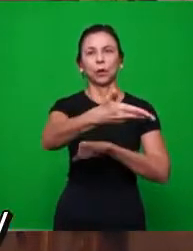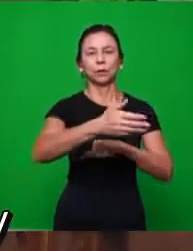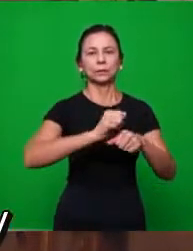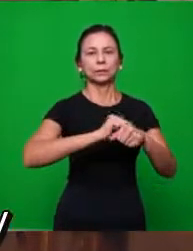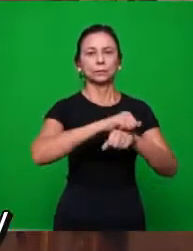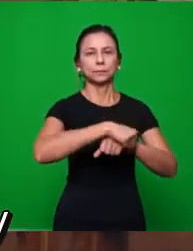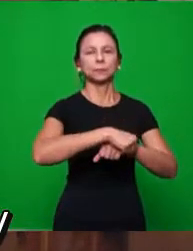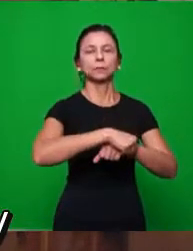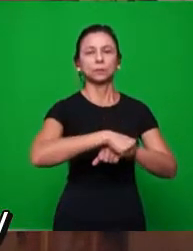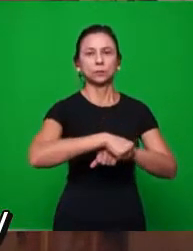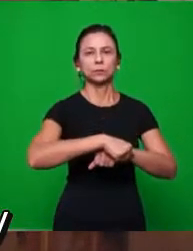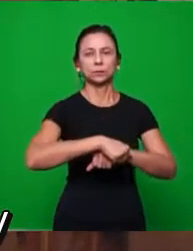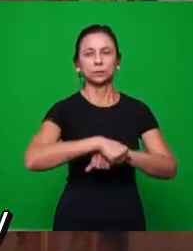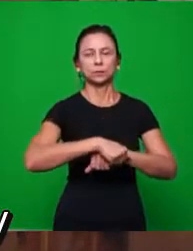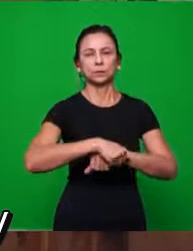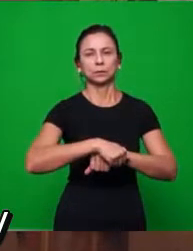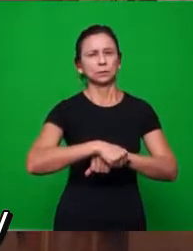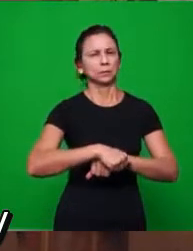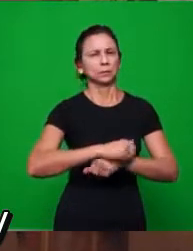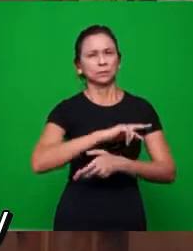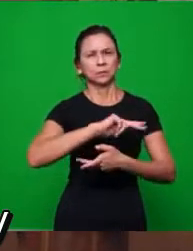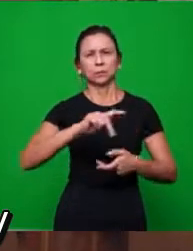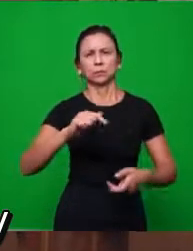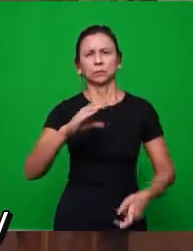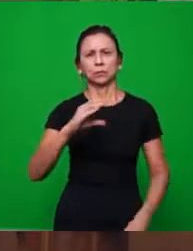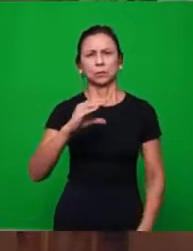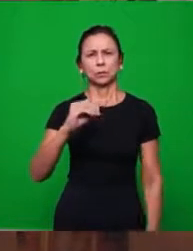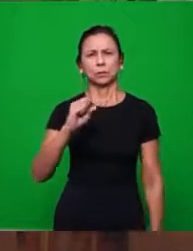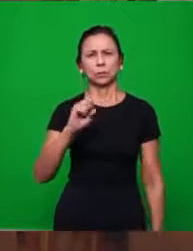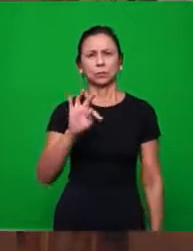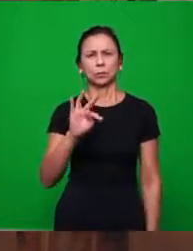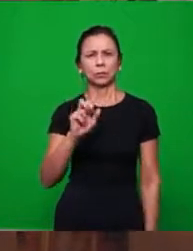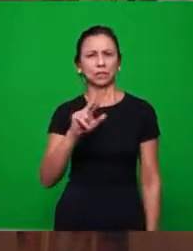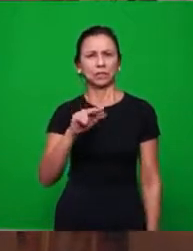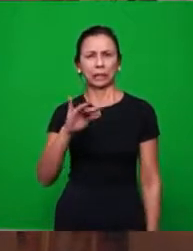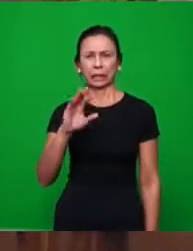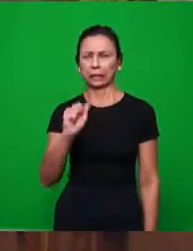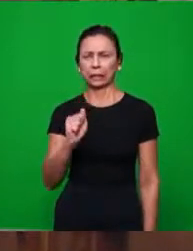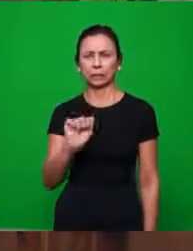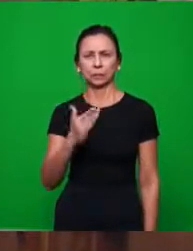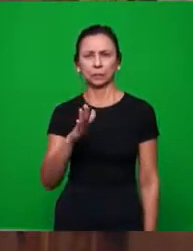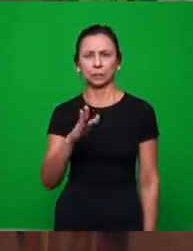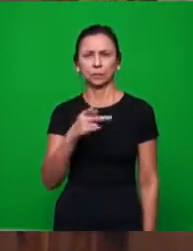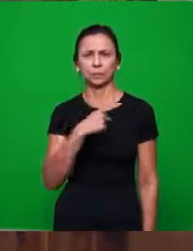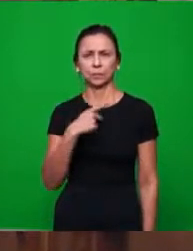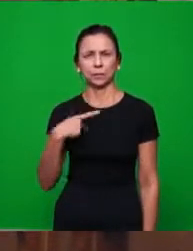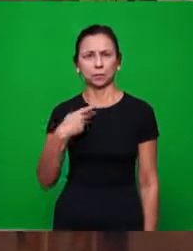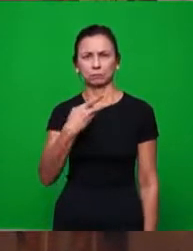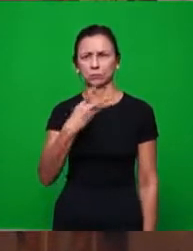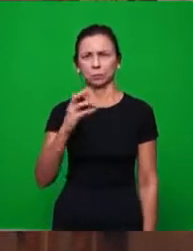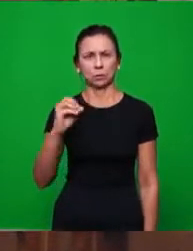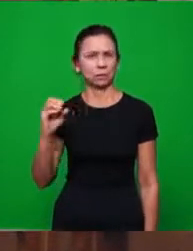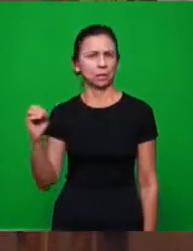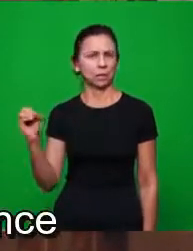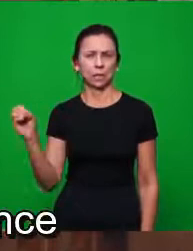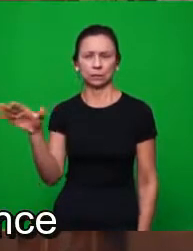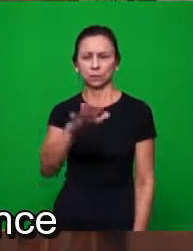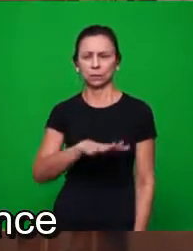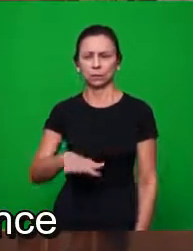Nós temos um seminário na Costa Rica com aproximadamente a frequência de 400 pastores dessa região central,